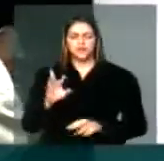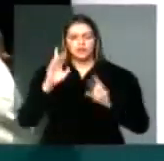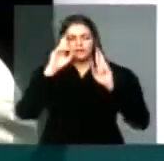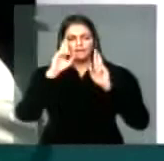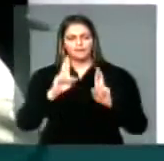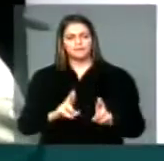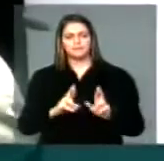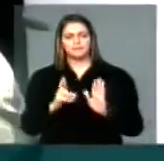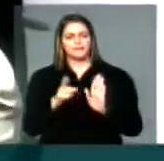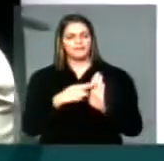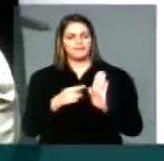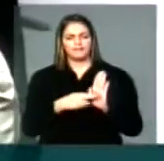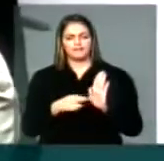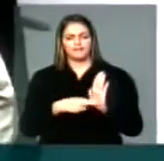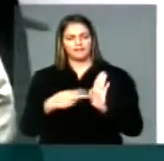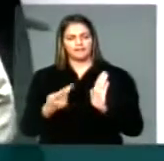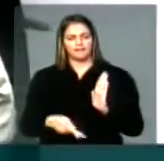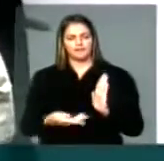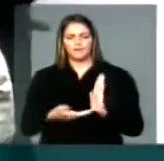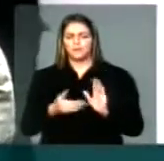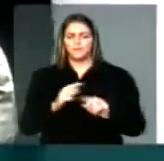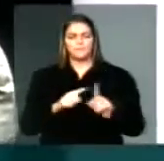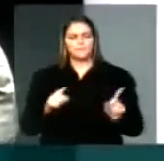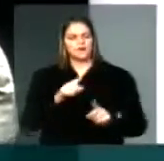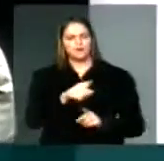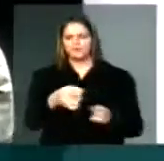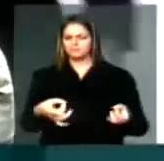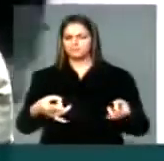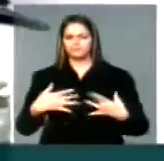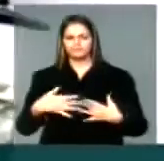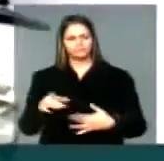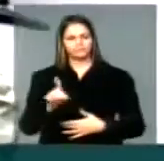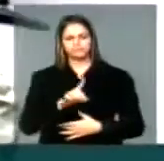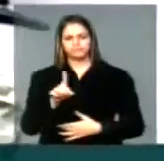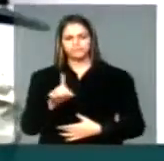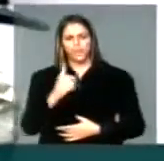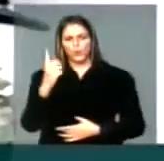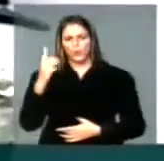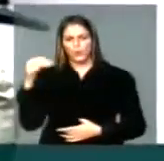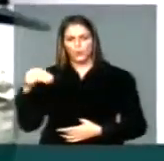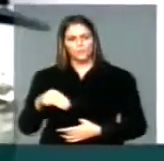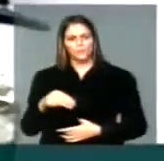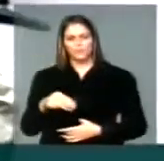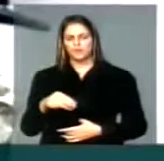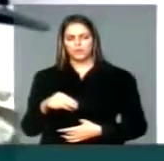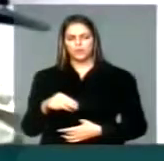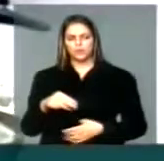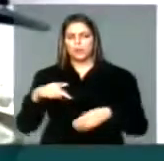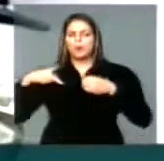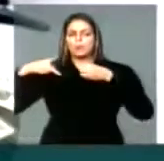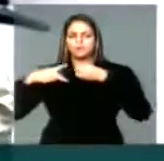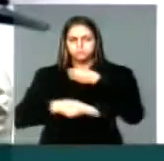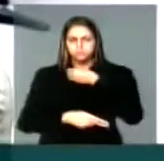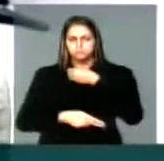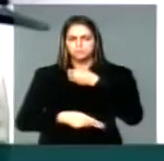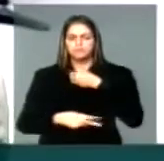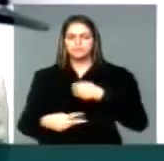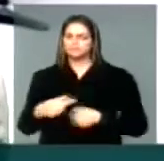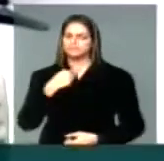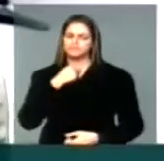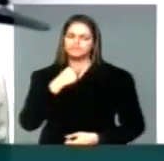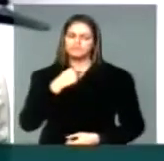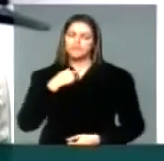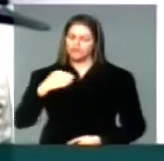Foi isso que eu fiz. E vossa excelência não me concedeu, fechou o microfone e não me concedeu o direito de como